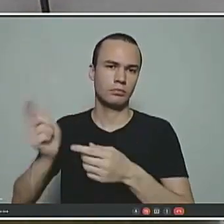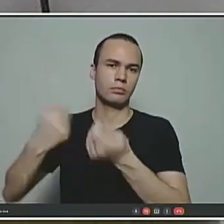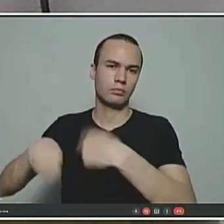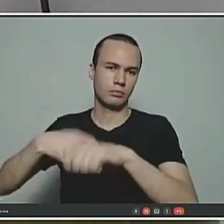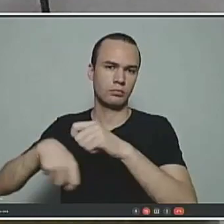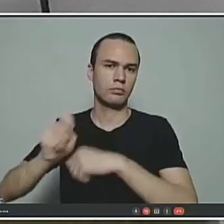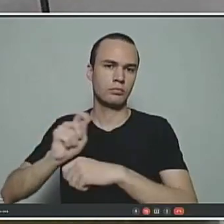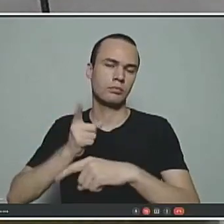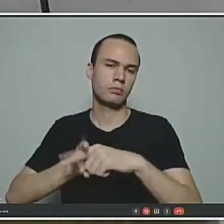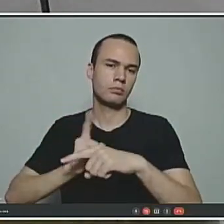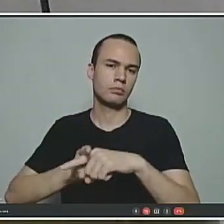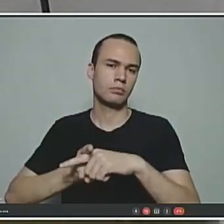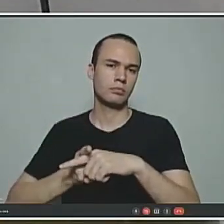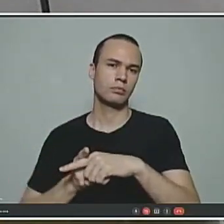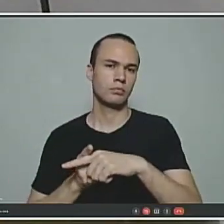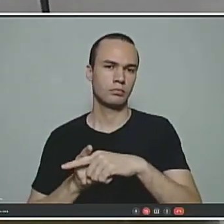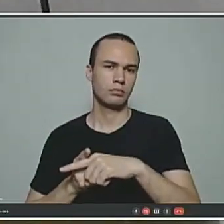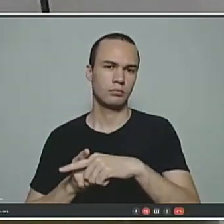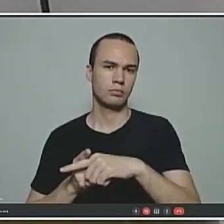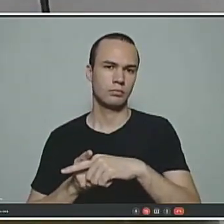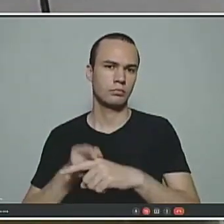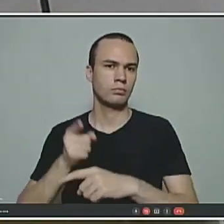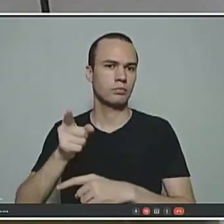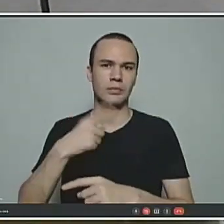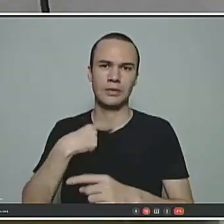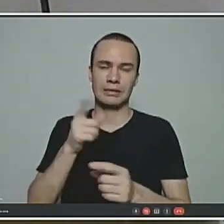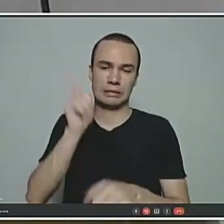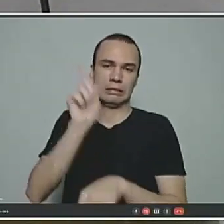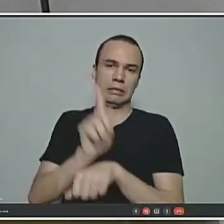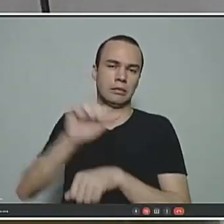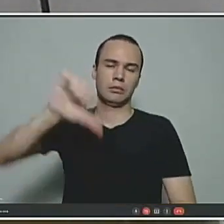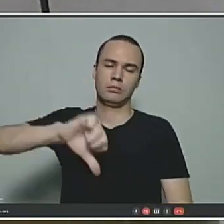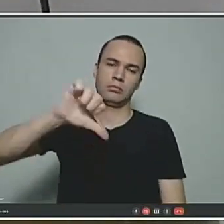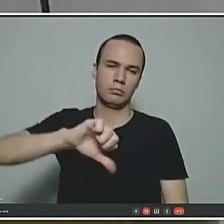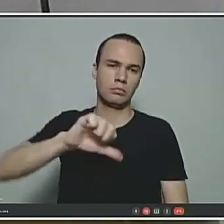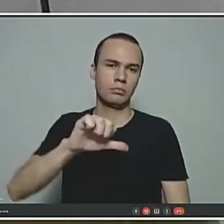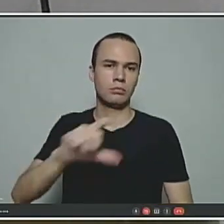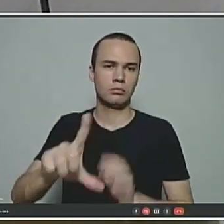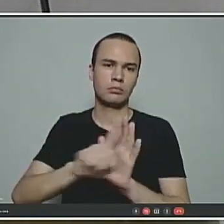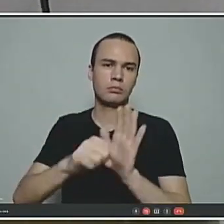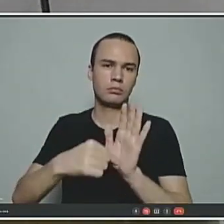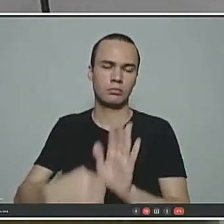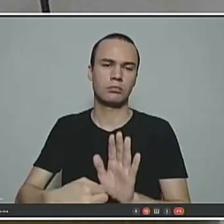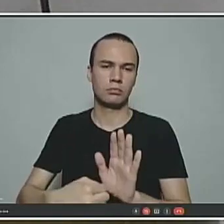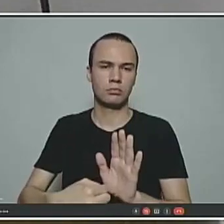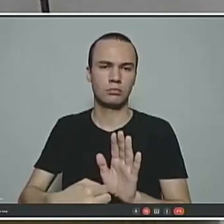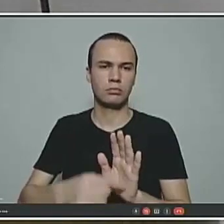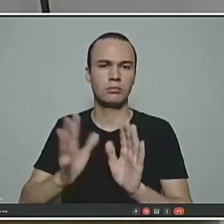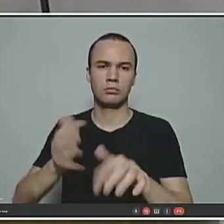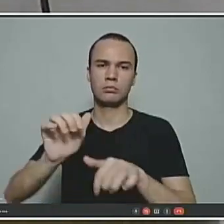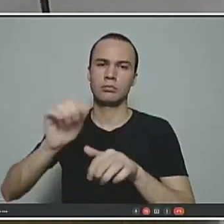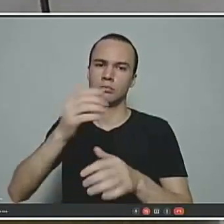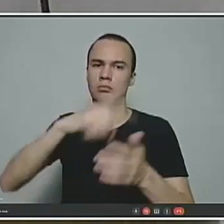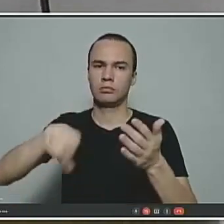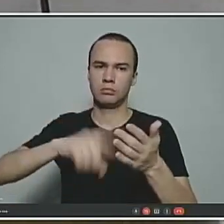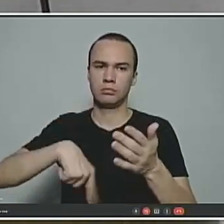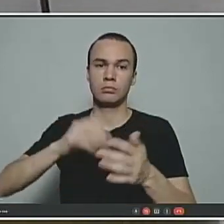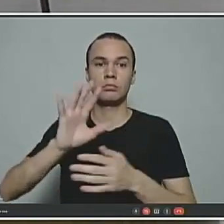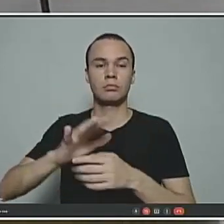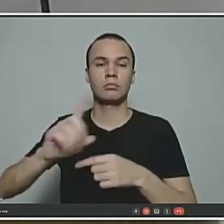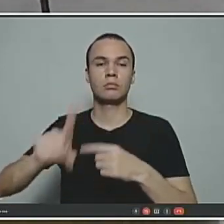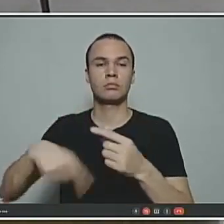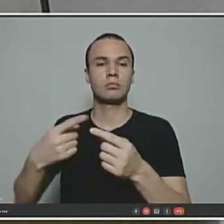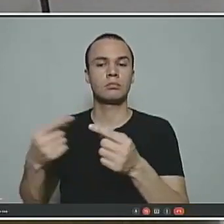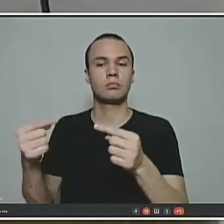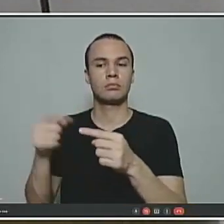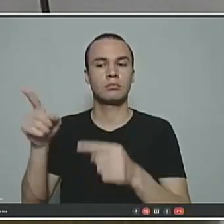má gestão do fundo. Uma é da lei, dos 2%, que foi revogada, mas o valor correspondente que não foi